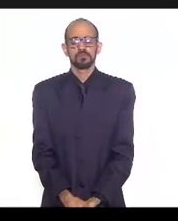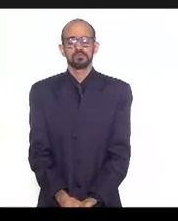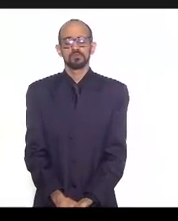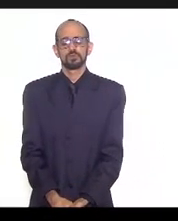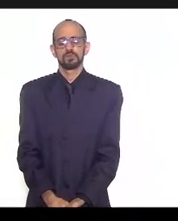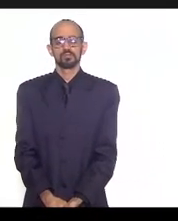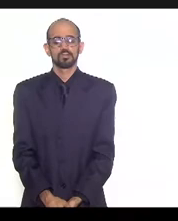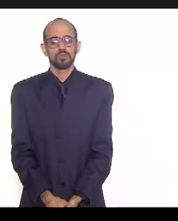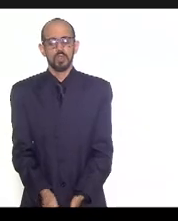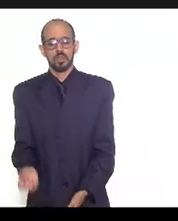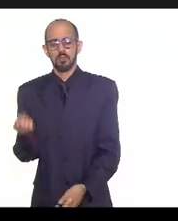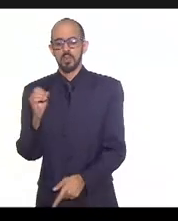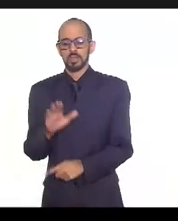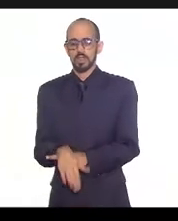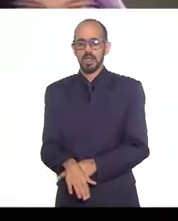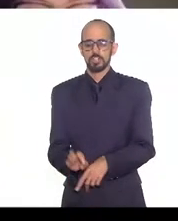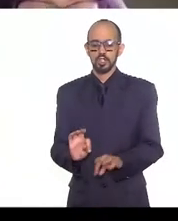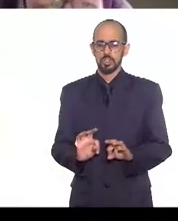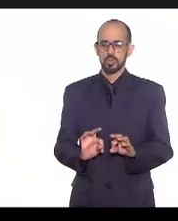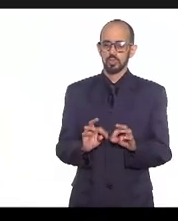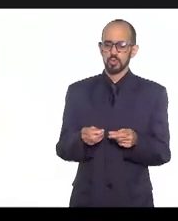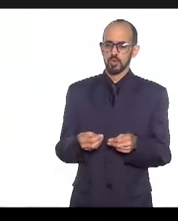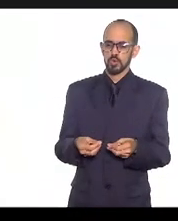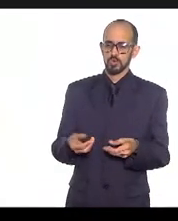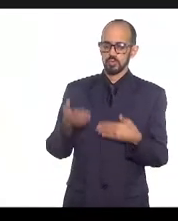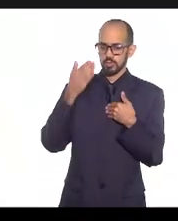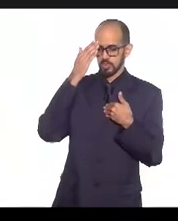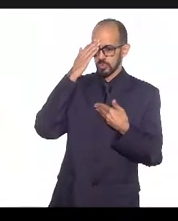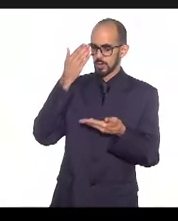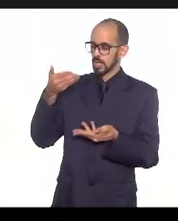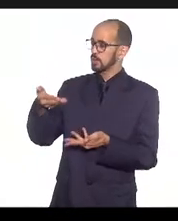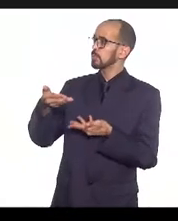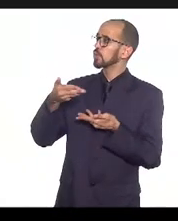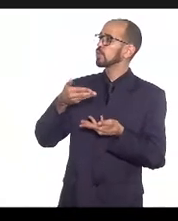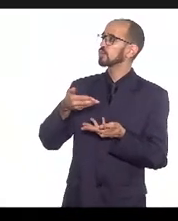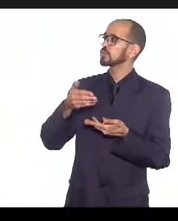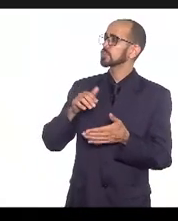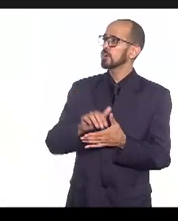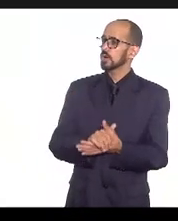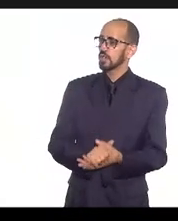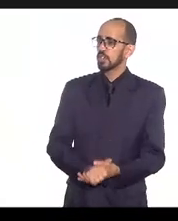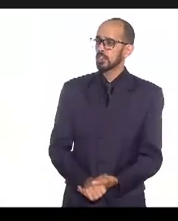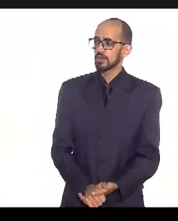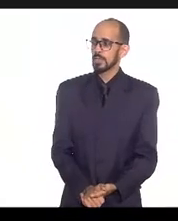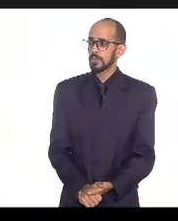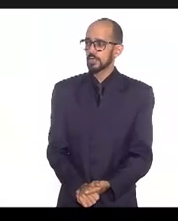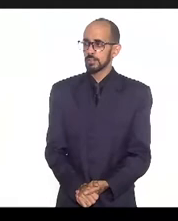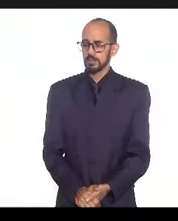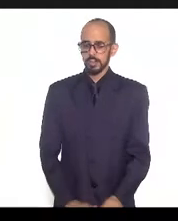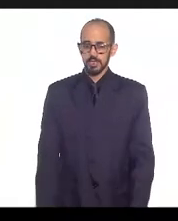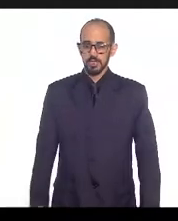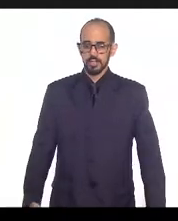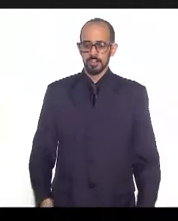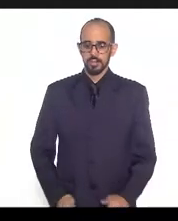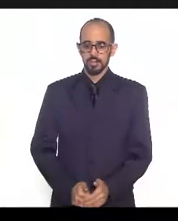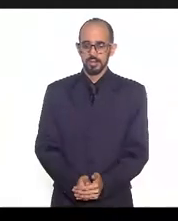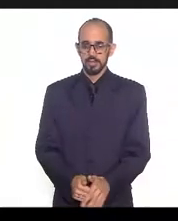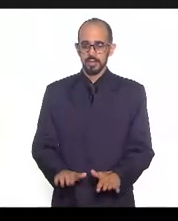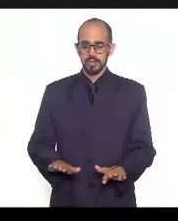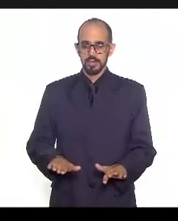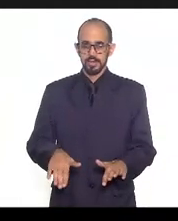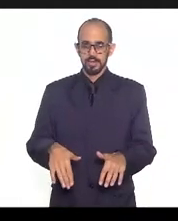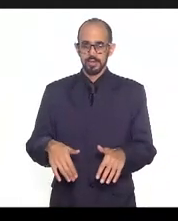Boa tarde a todos obrigada pelo convite obrigada deputada Marta Rocha agradeço a todos na sua pessoa